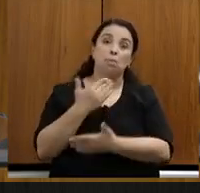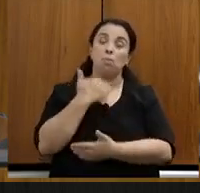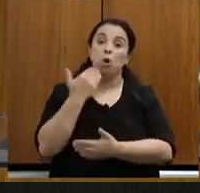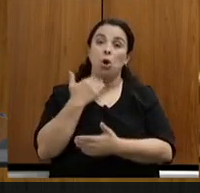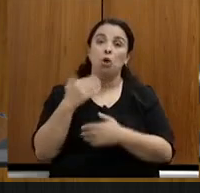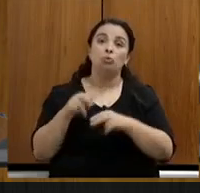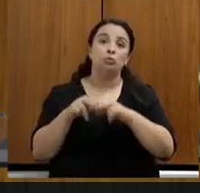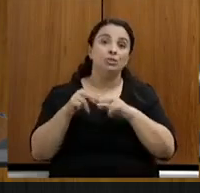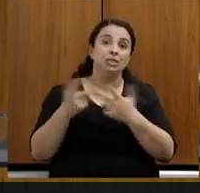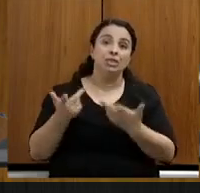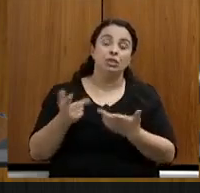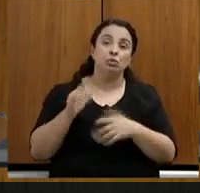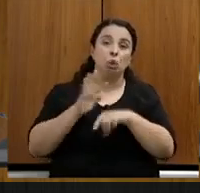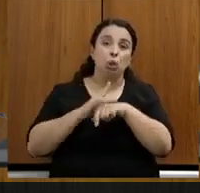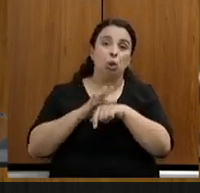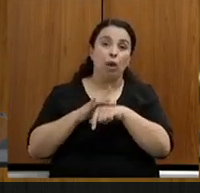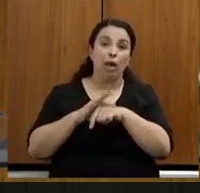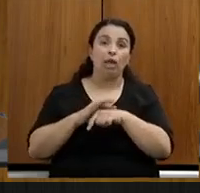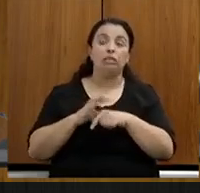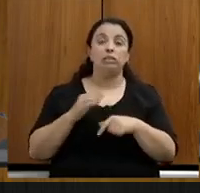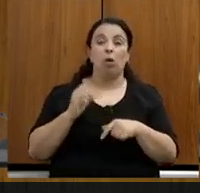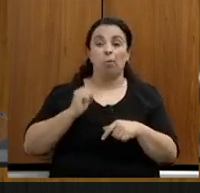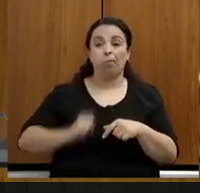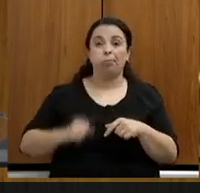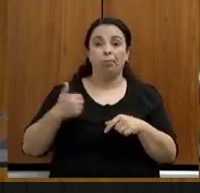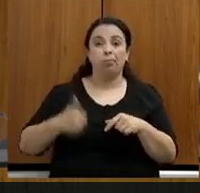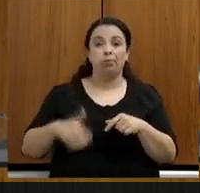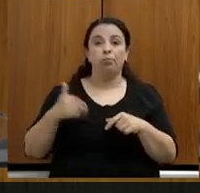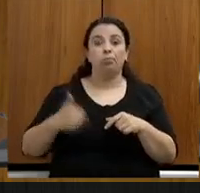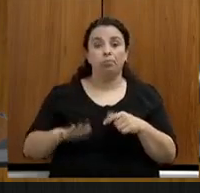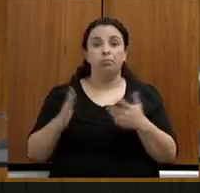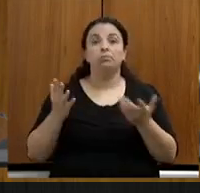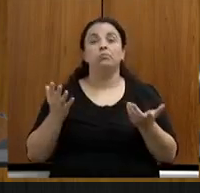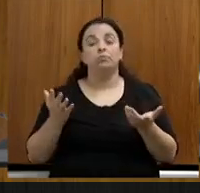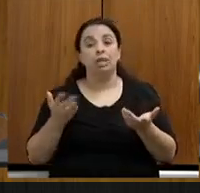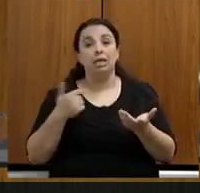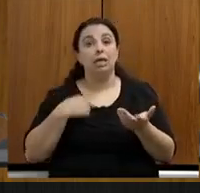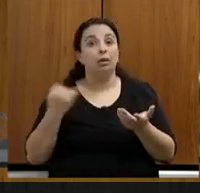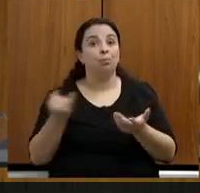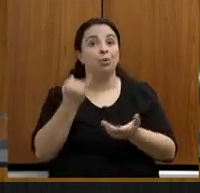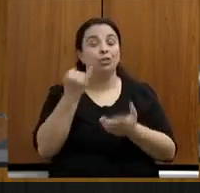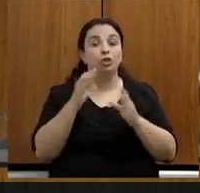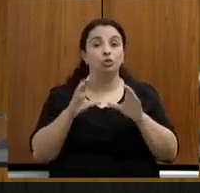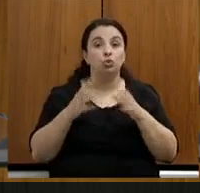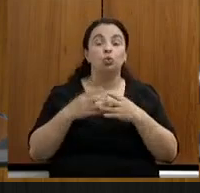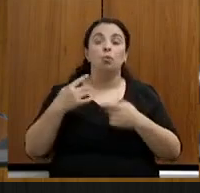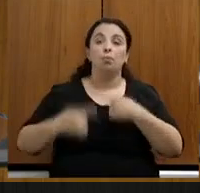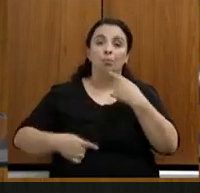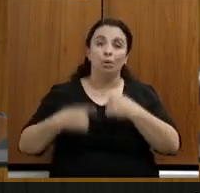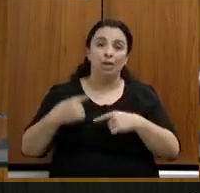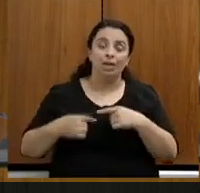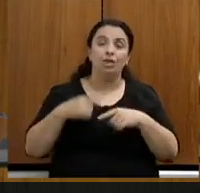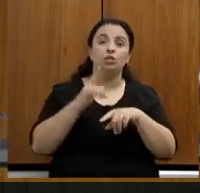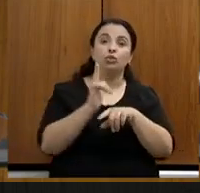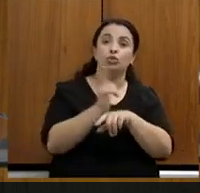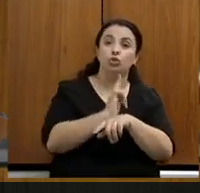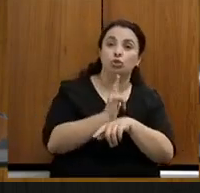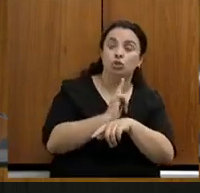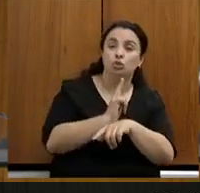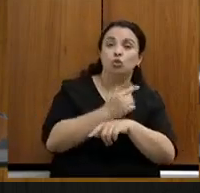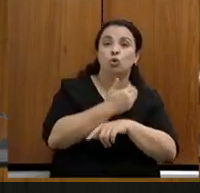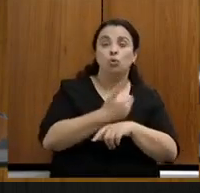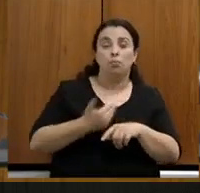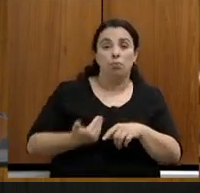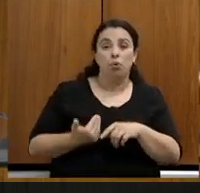diarreicas. E é fundamental que a gente tenha uma atenção da classe política e dos gestores públicos para as obras e para a